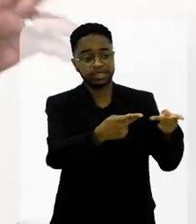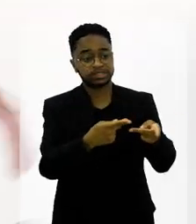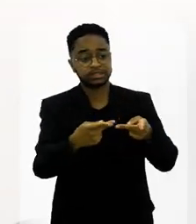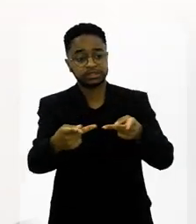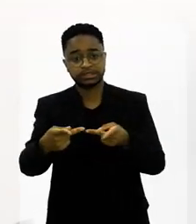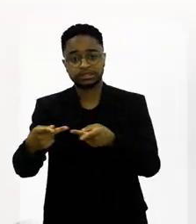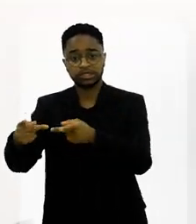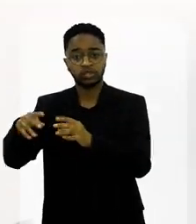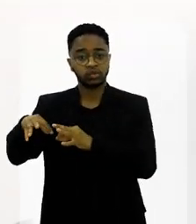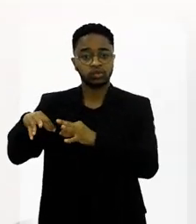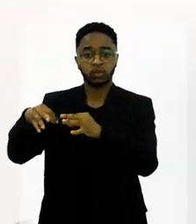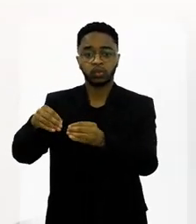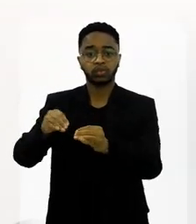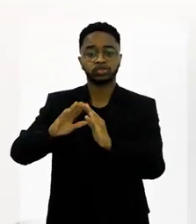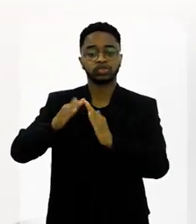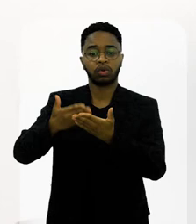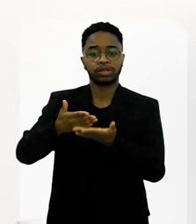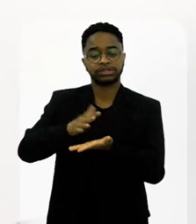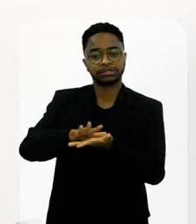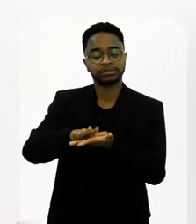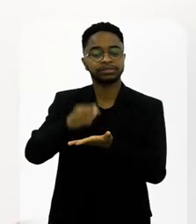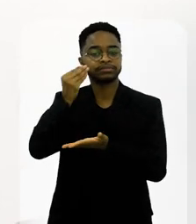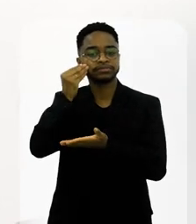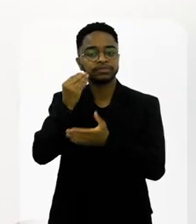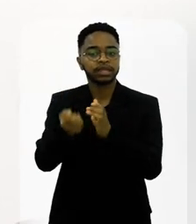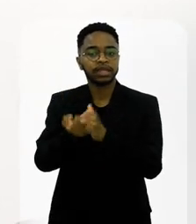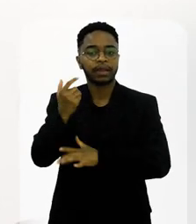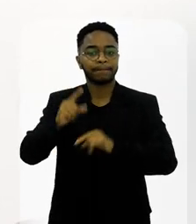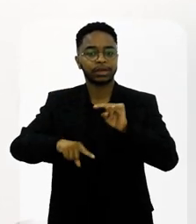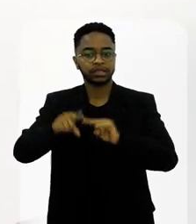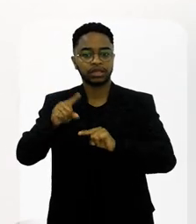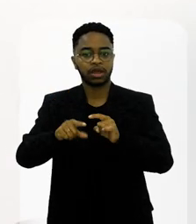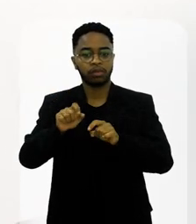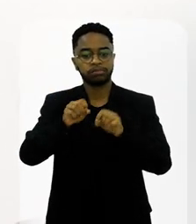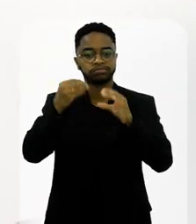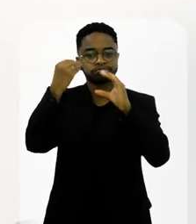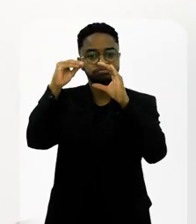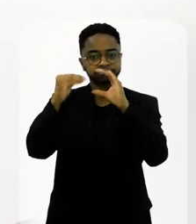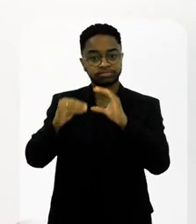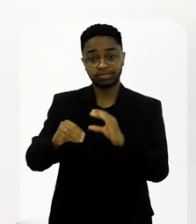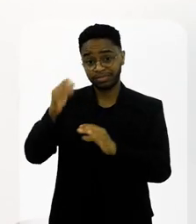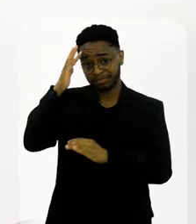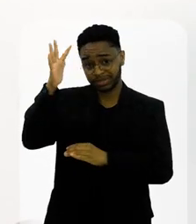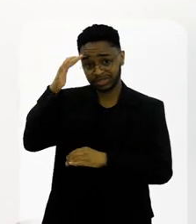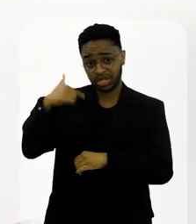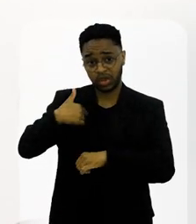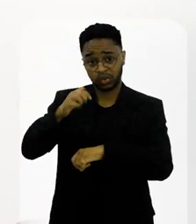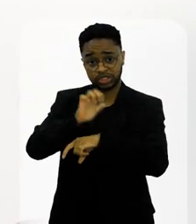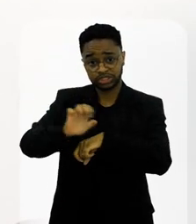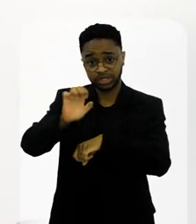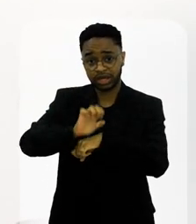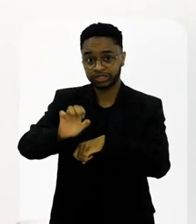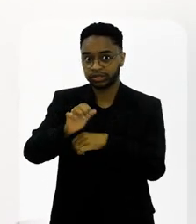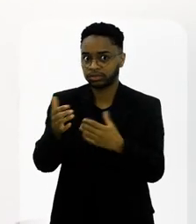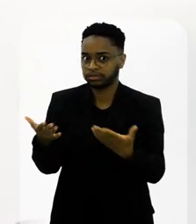Carnaval, eu fui a todas as escolas entrevistando todo mundo, tentando produzir material para abastecer aquilo, imagina. Eu, estagiário...